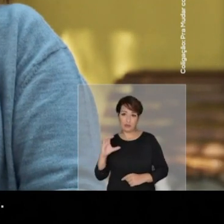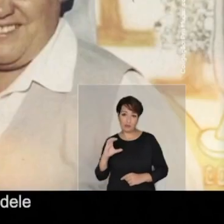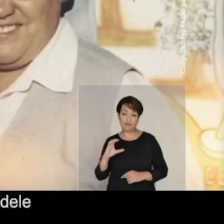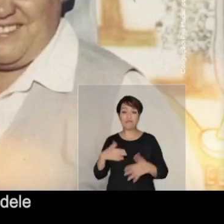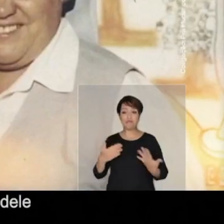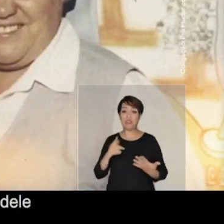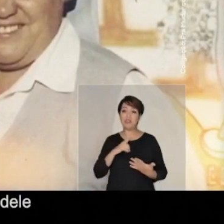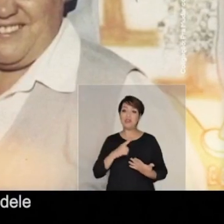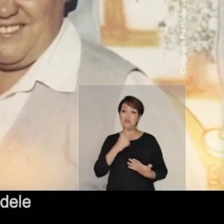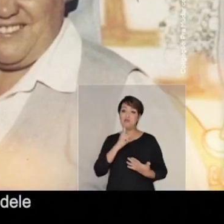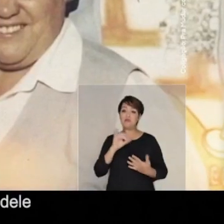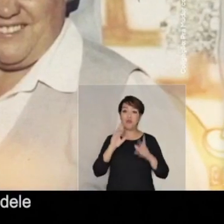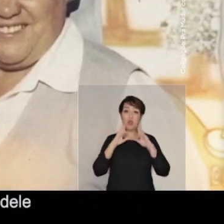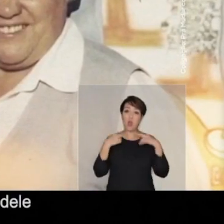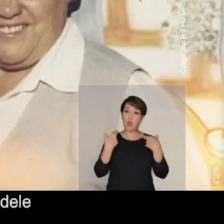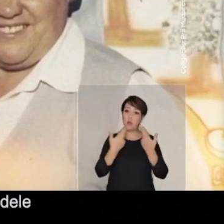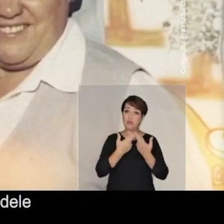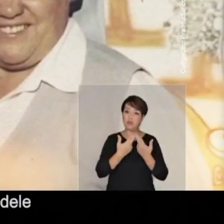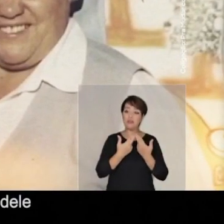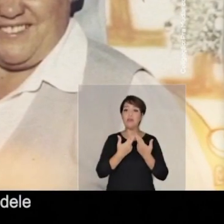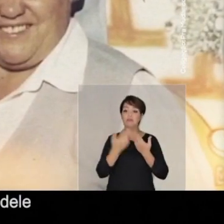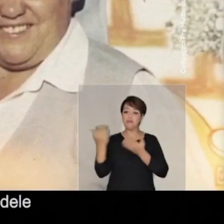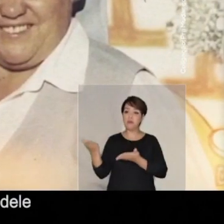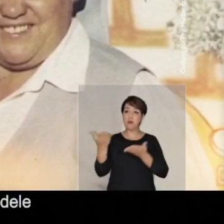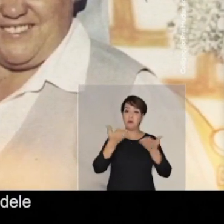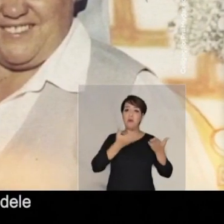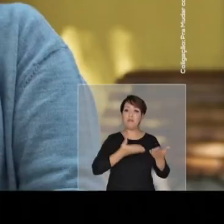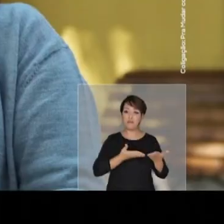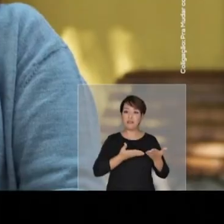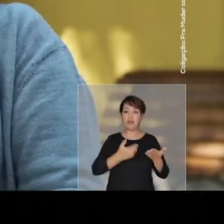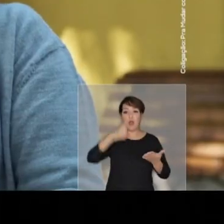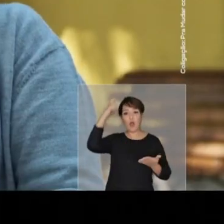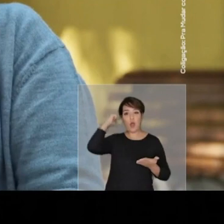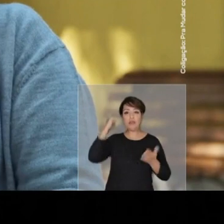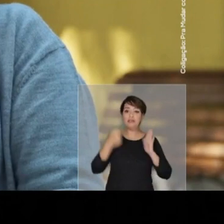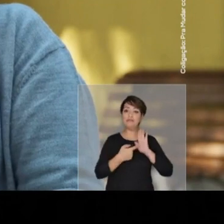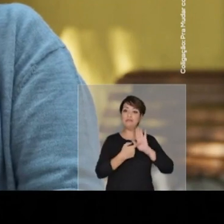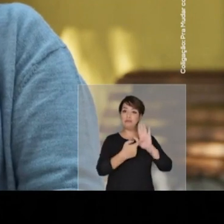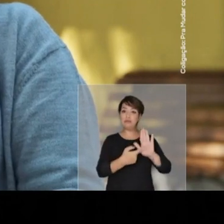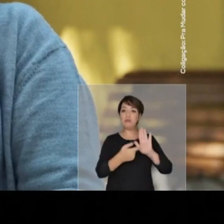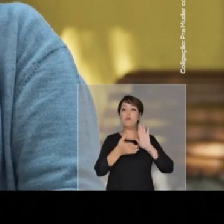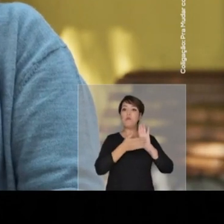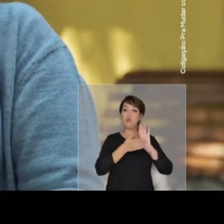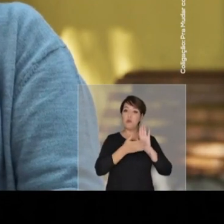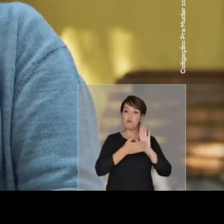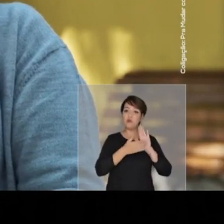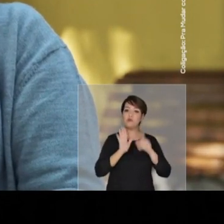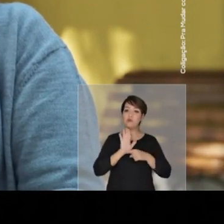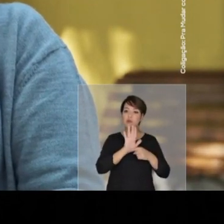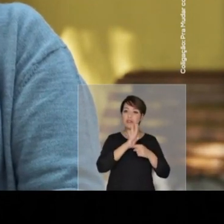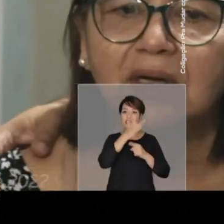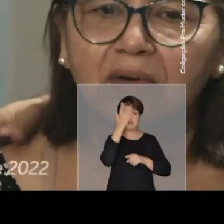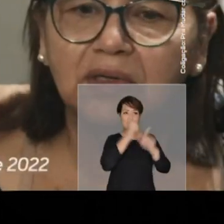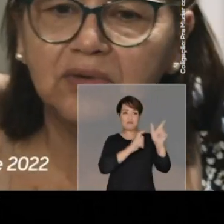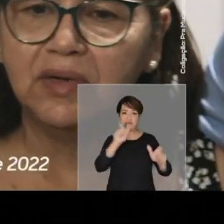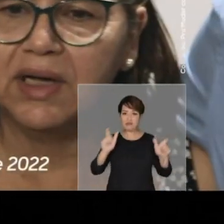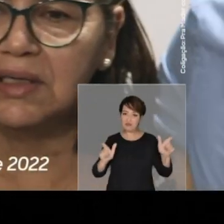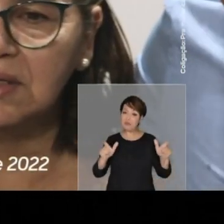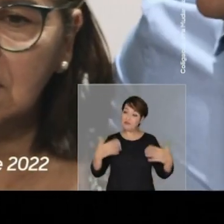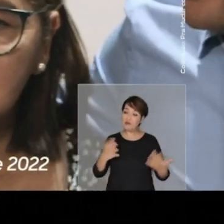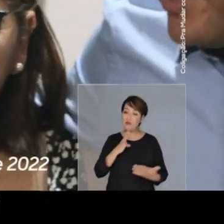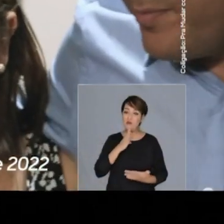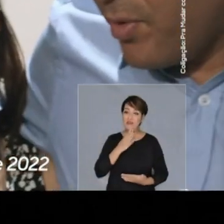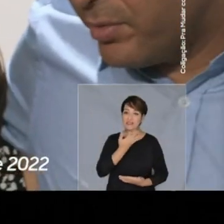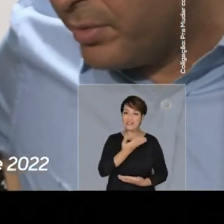reunião. O Rodrigo estava lá apresentando as propostas dele para ajudar as pessoas. E nos conhecemos. Quando